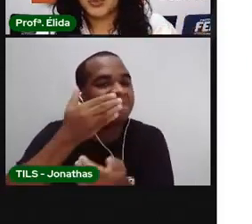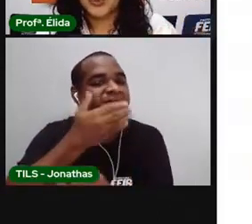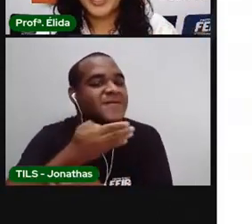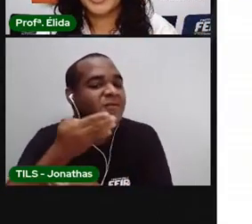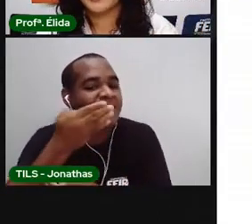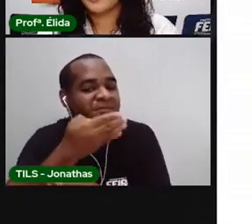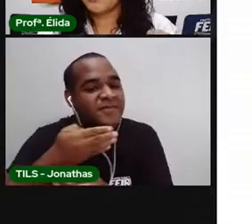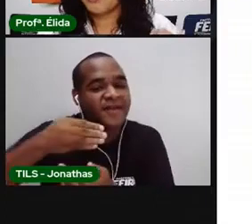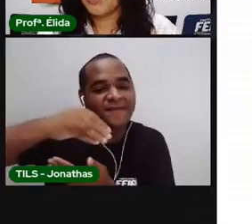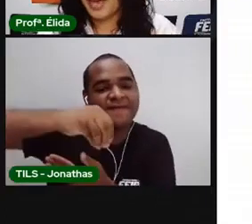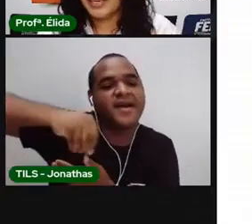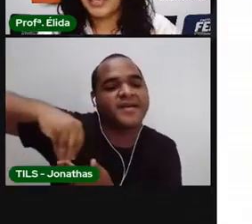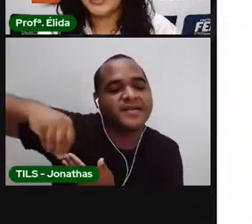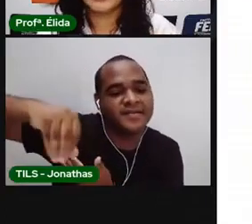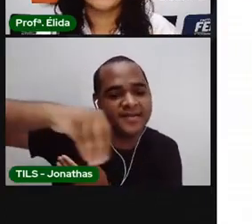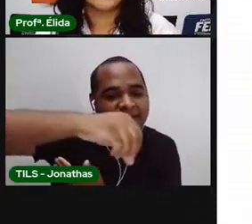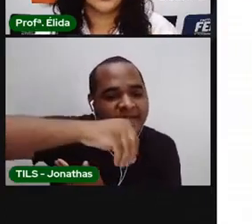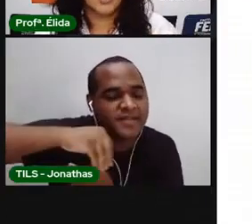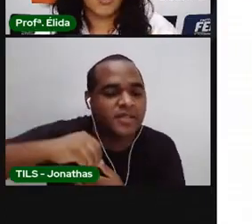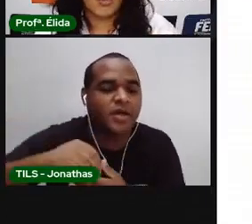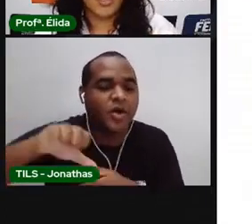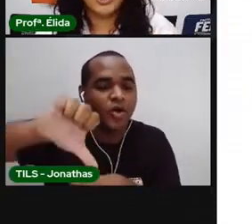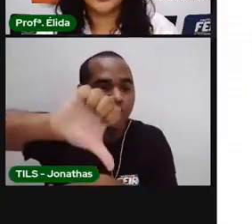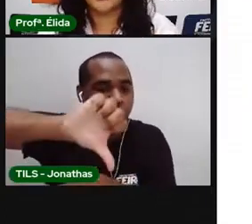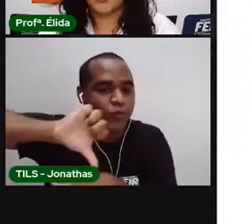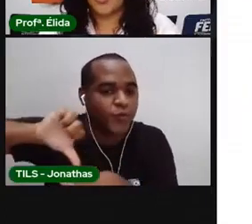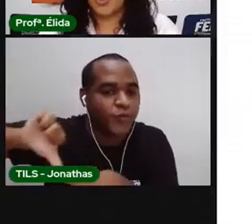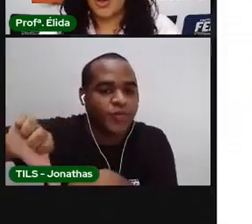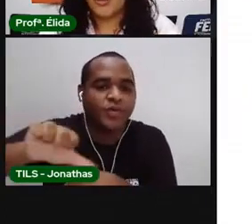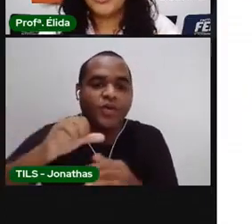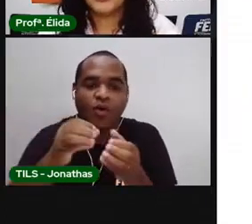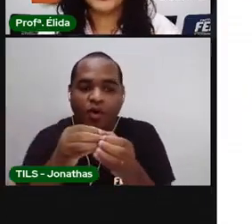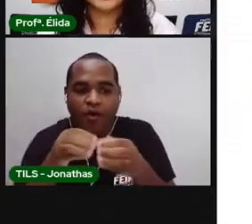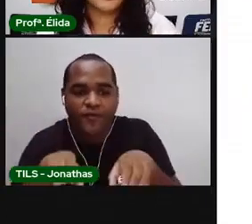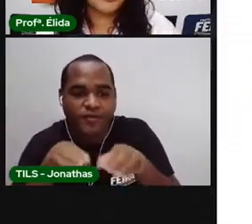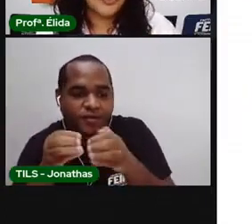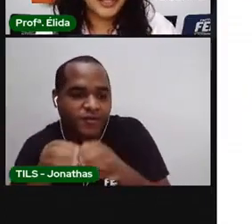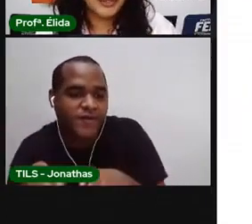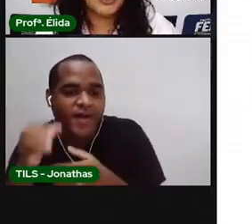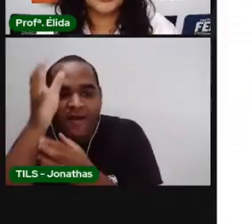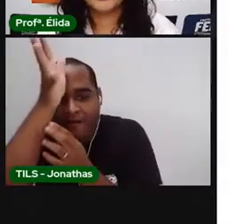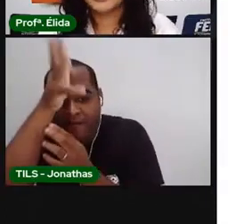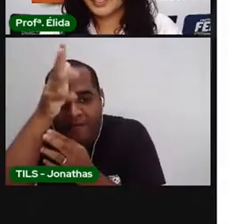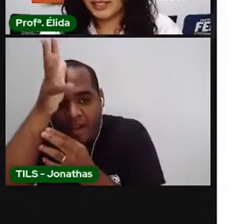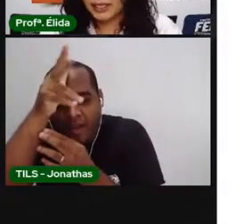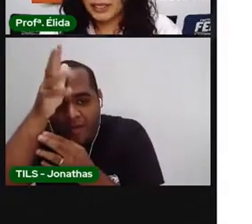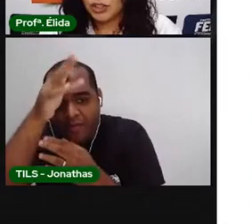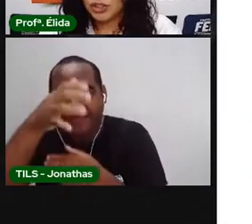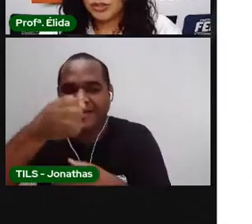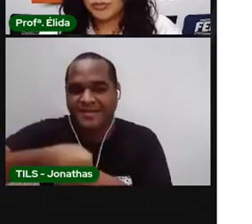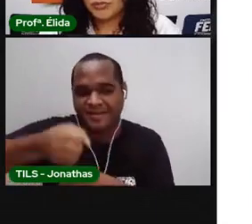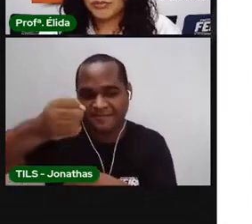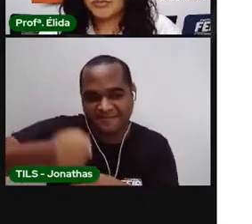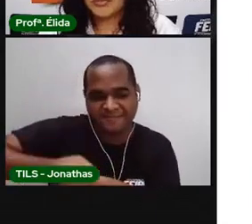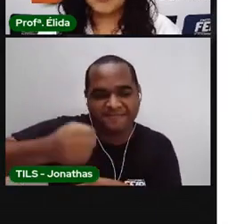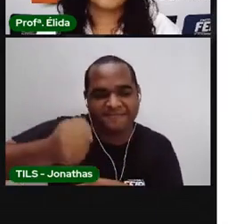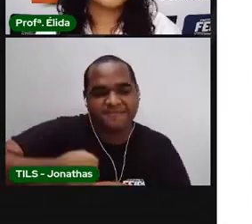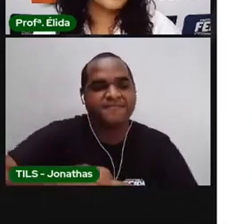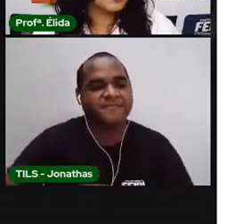açúcar, farinha, óleo, óculos, frango e leite.